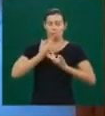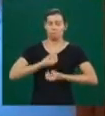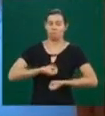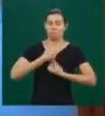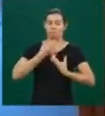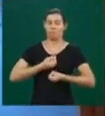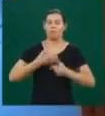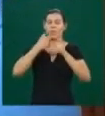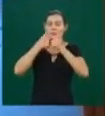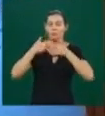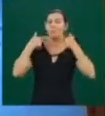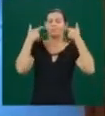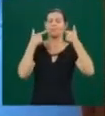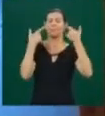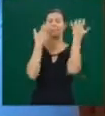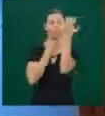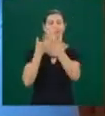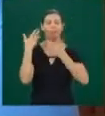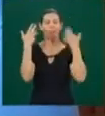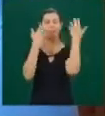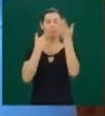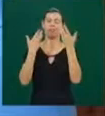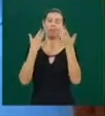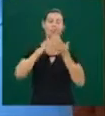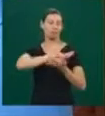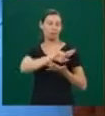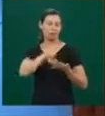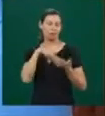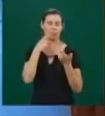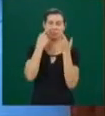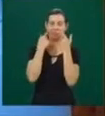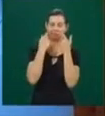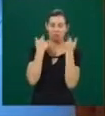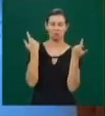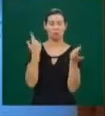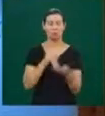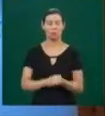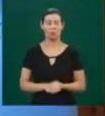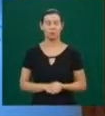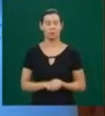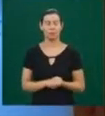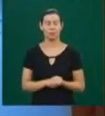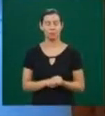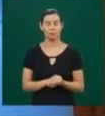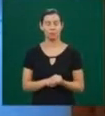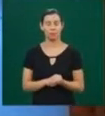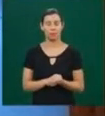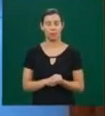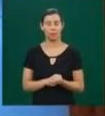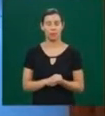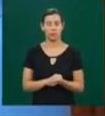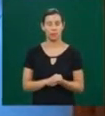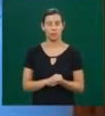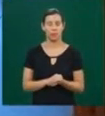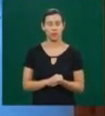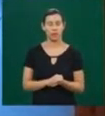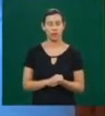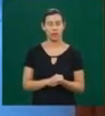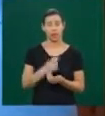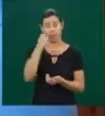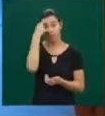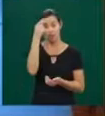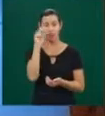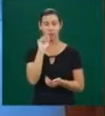emoções. Então, dá mais para a ideia de contestar e de